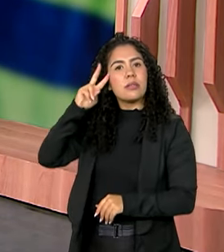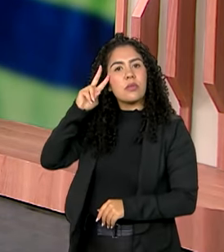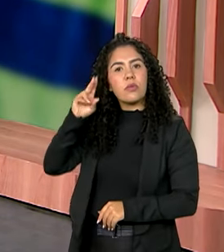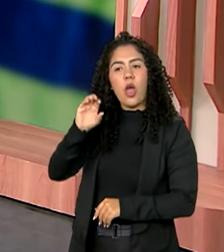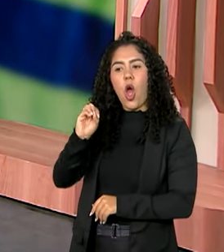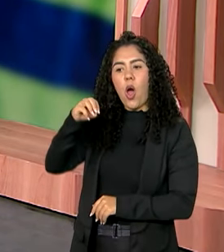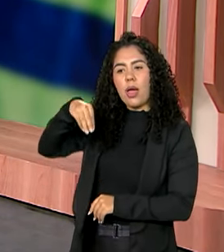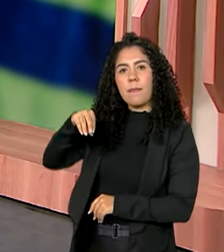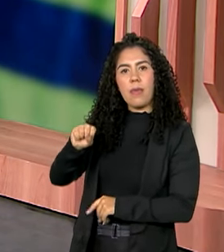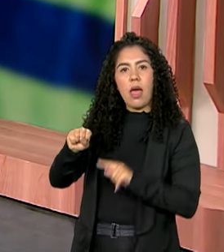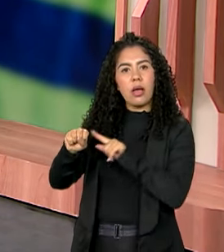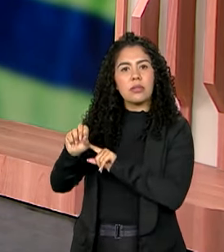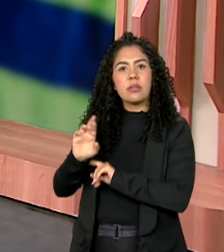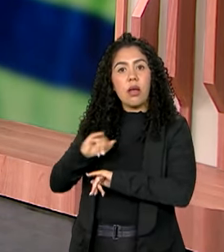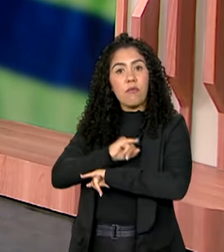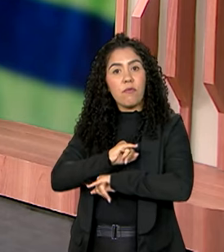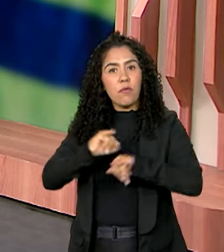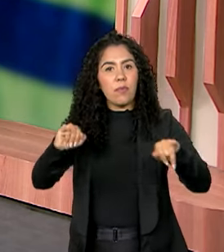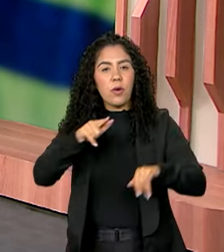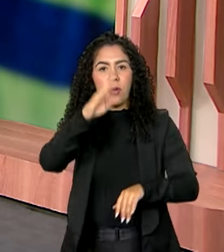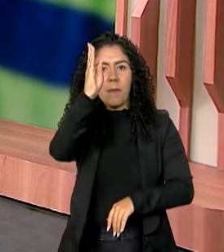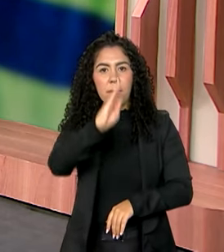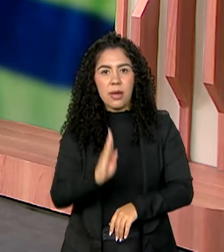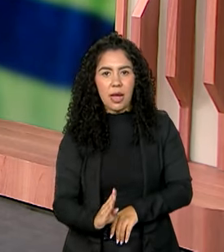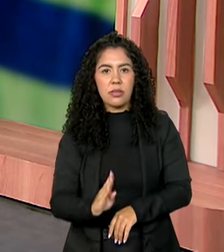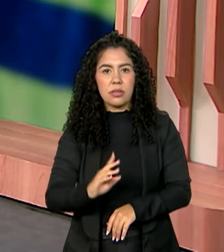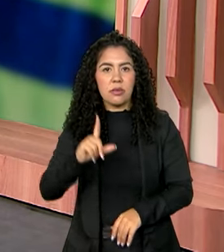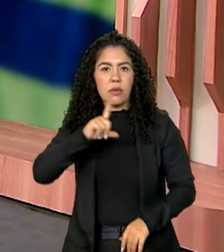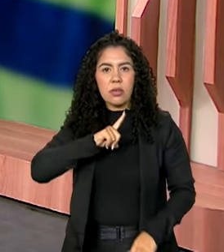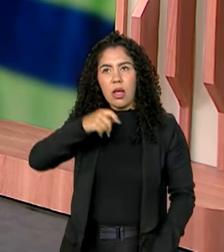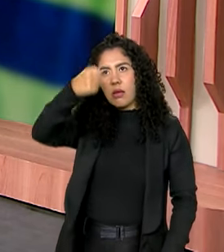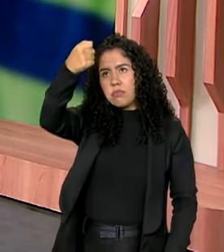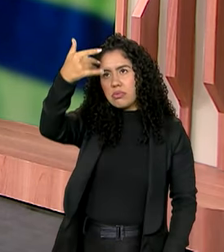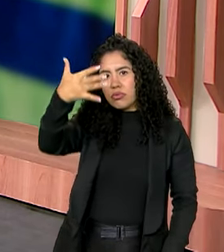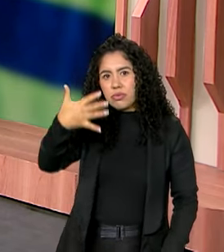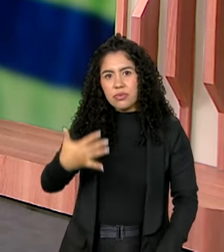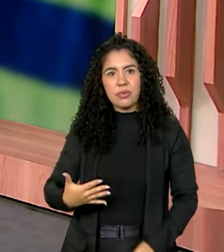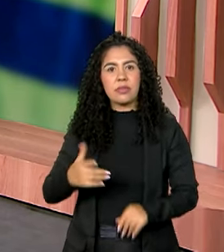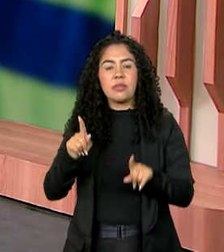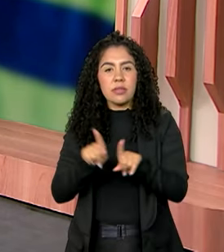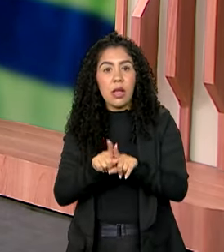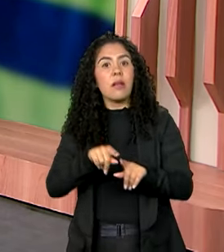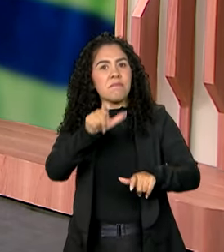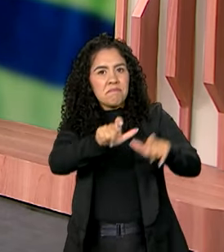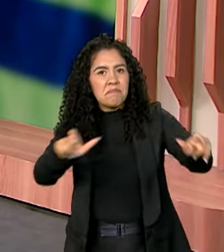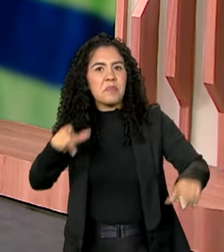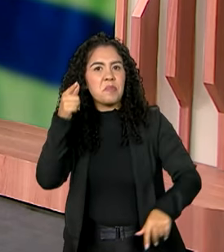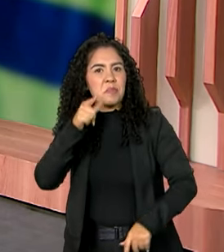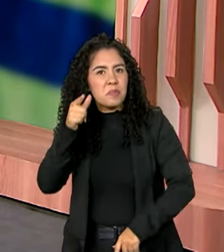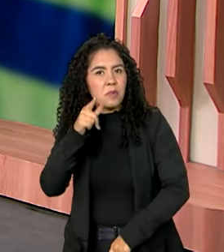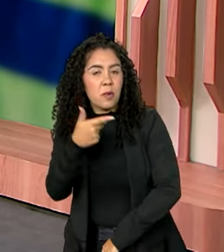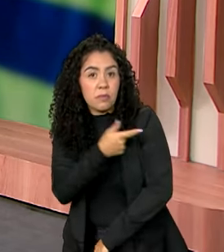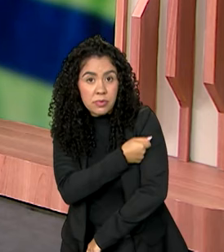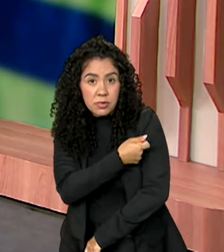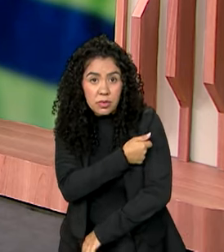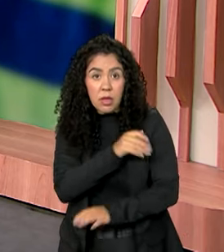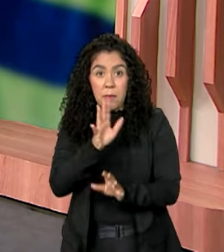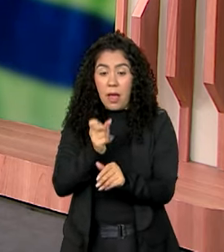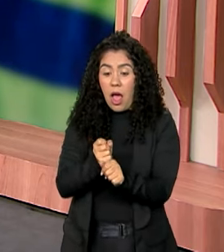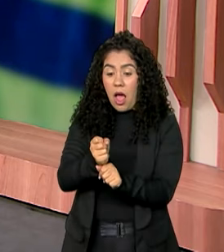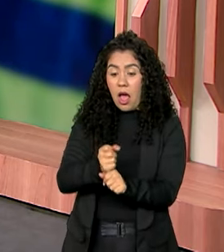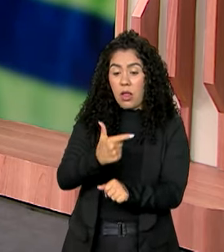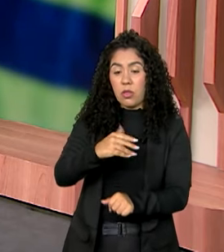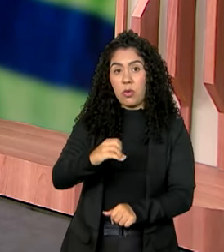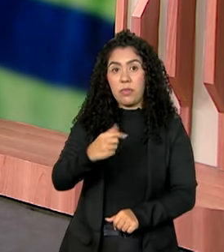Saúde informou que o Brasil está fora do ranking de países com mais crianças não vacinadas. Em 2022,